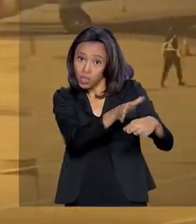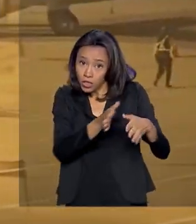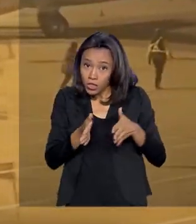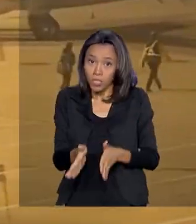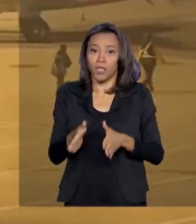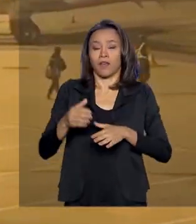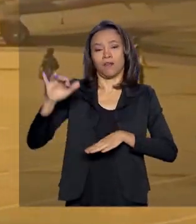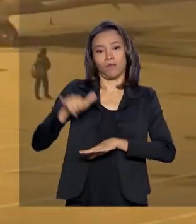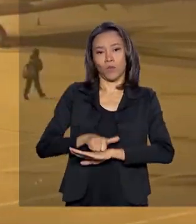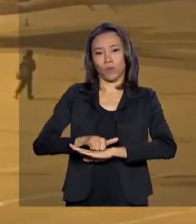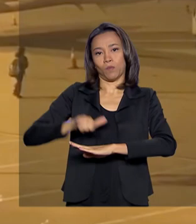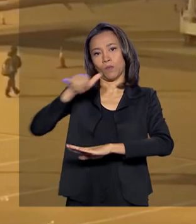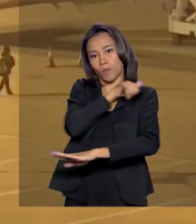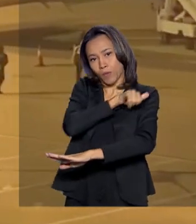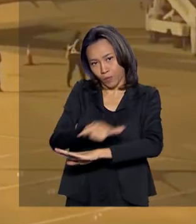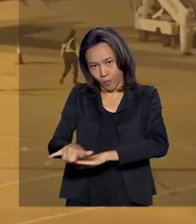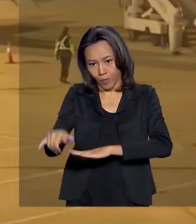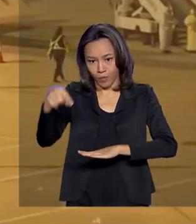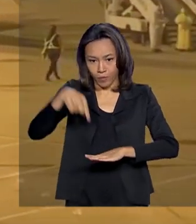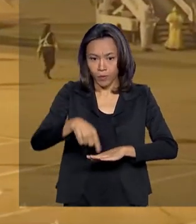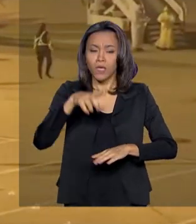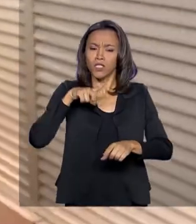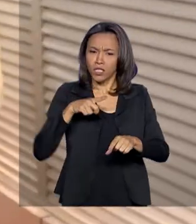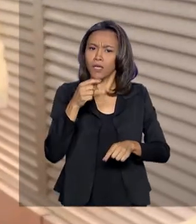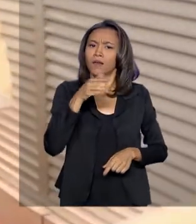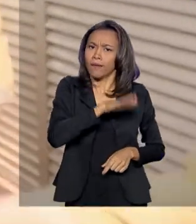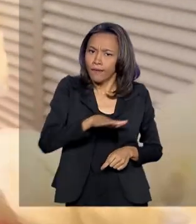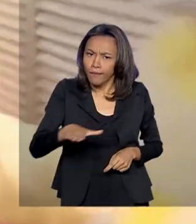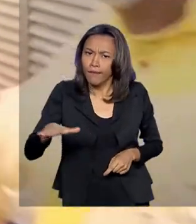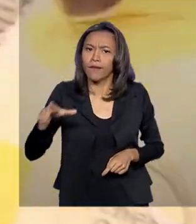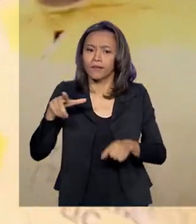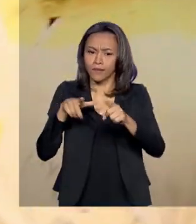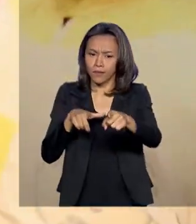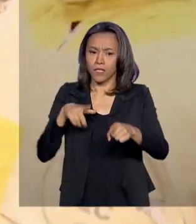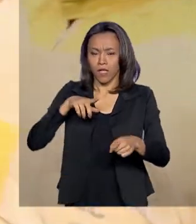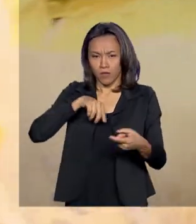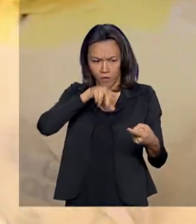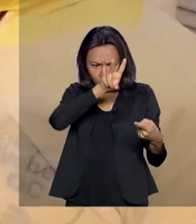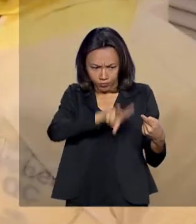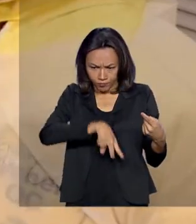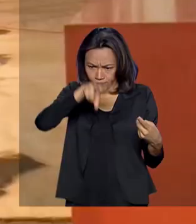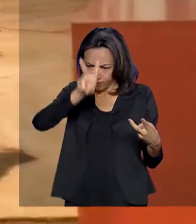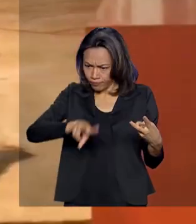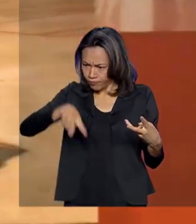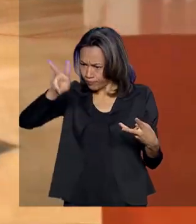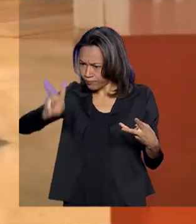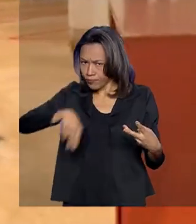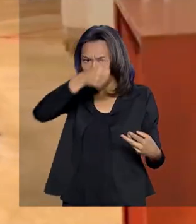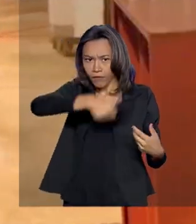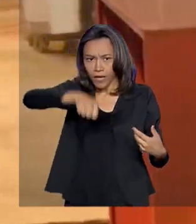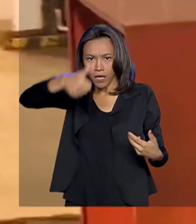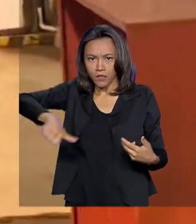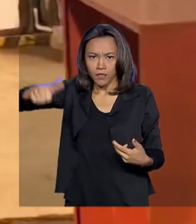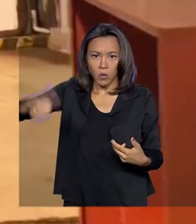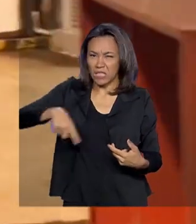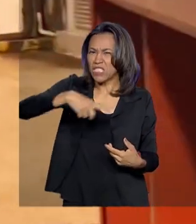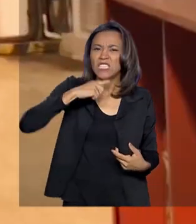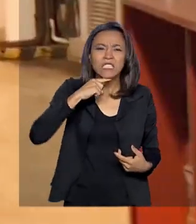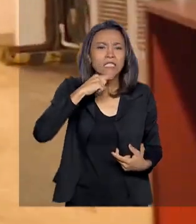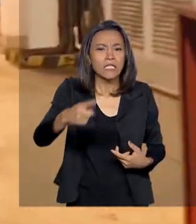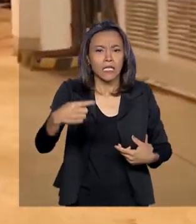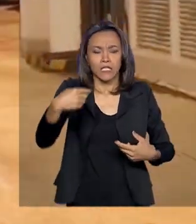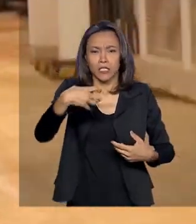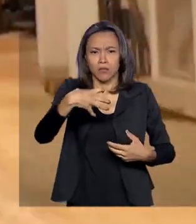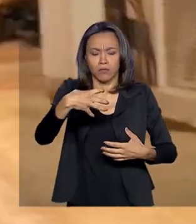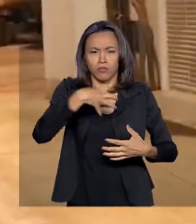Os 34 passageiros, entre eles crianças, passaram por uma triagem médica. Ninguém apresentou sintomas que